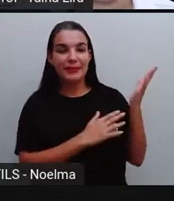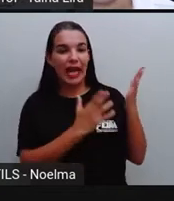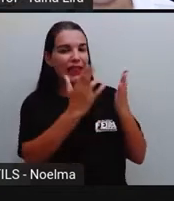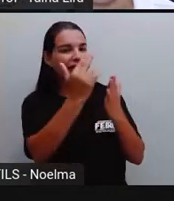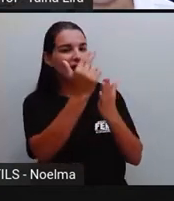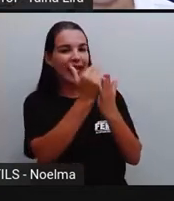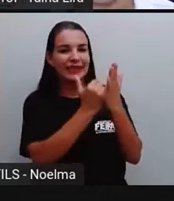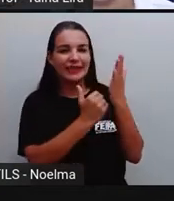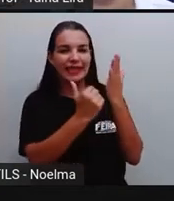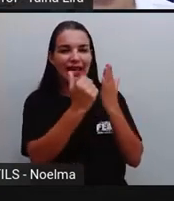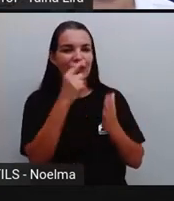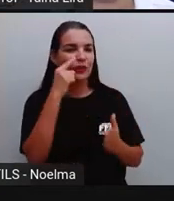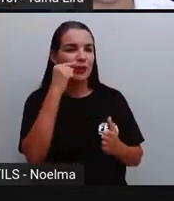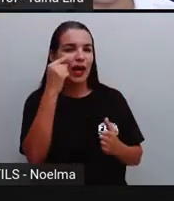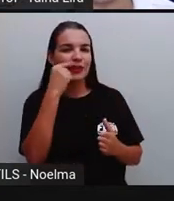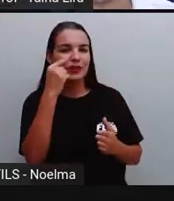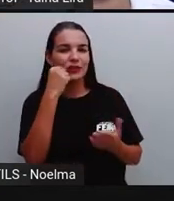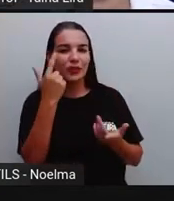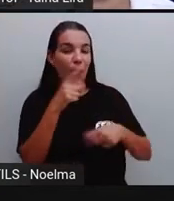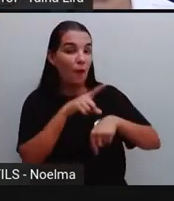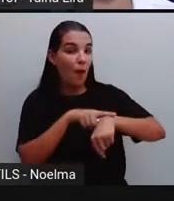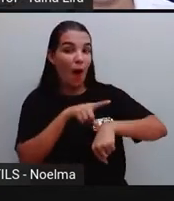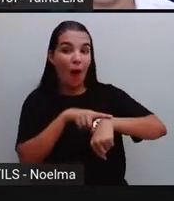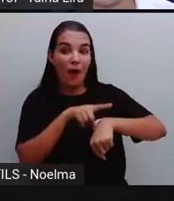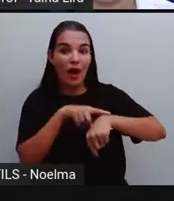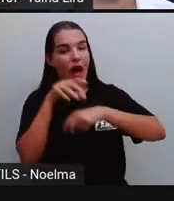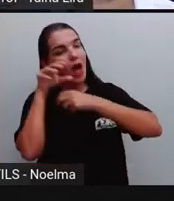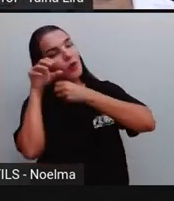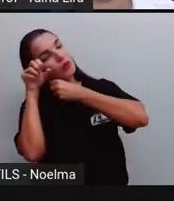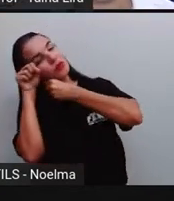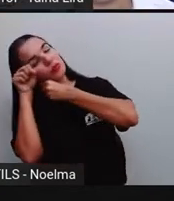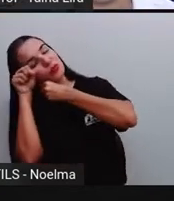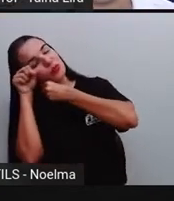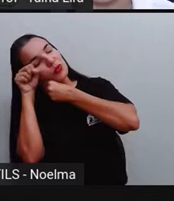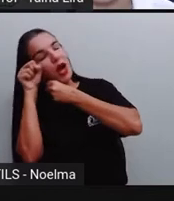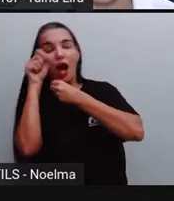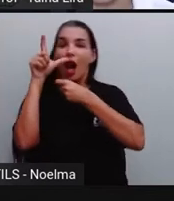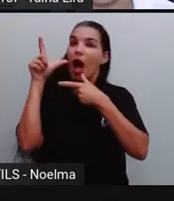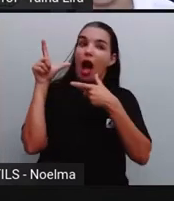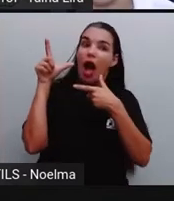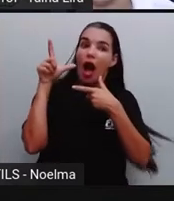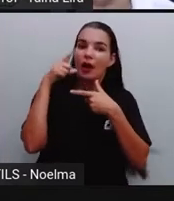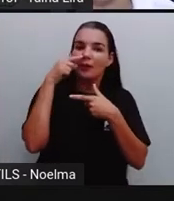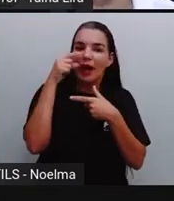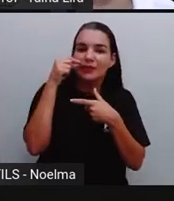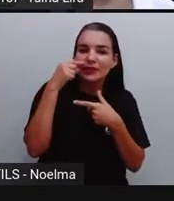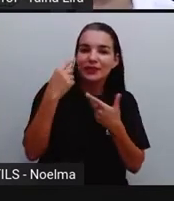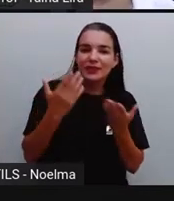Desenhando o ratinho, o horário que ele dormiu, o horário que ele acordou, tá?